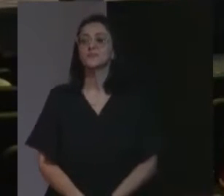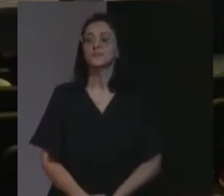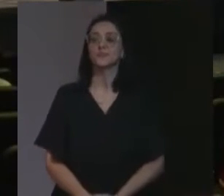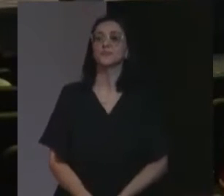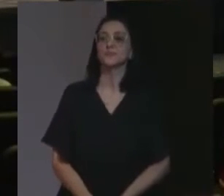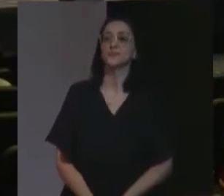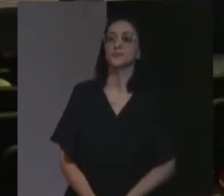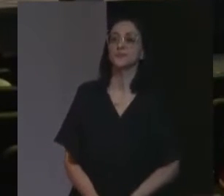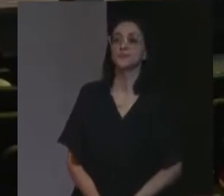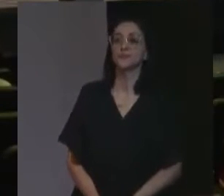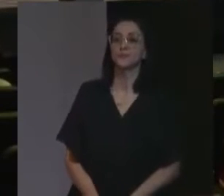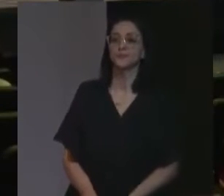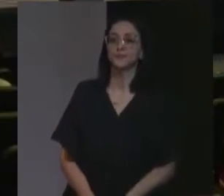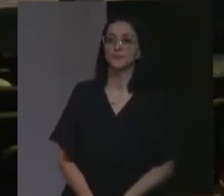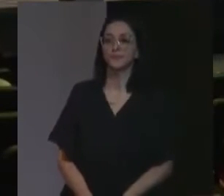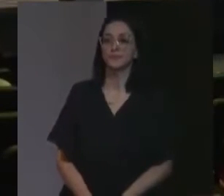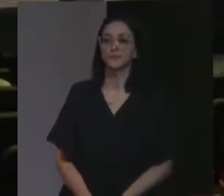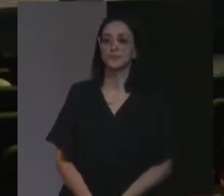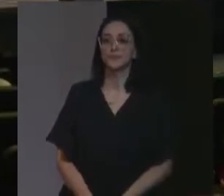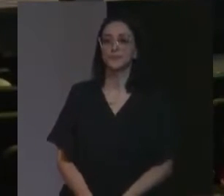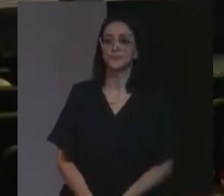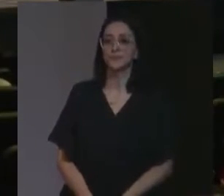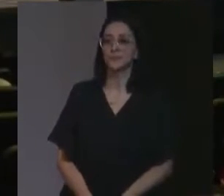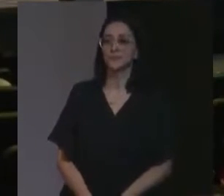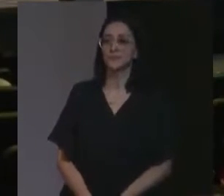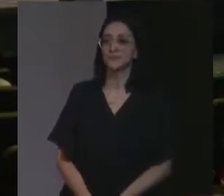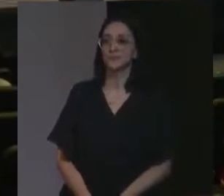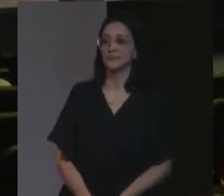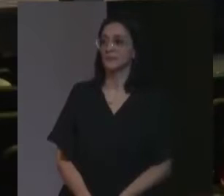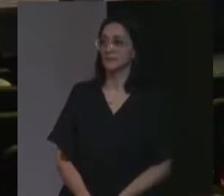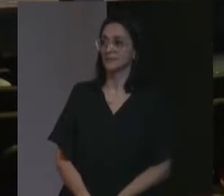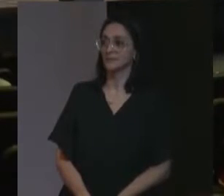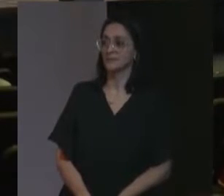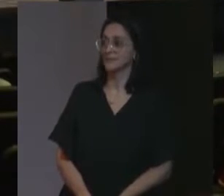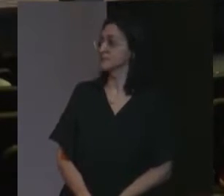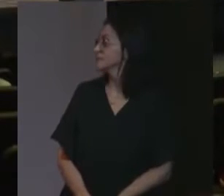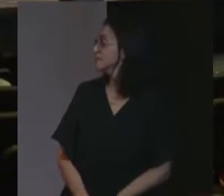Prometo, vou ter que ter um segundo, para recuperar,